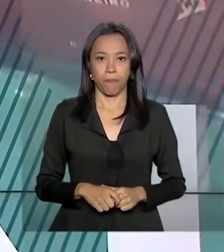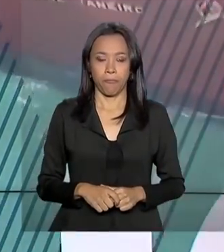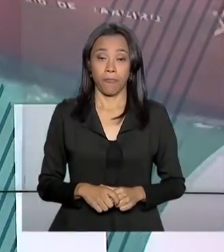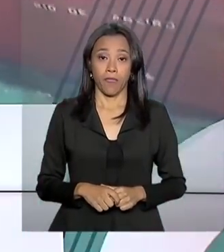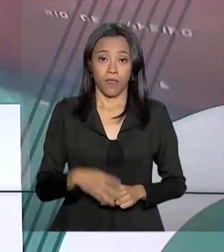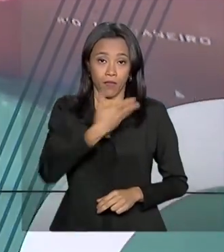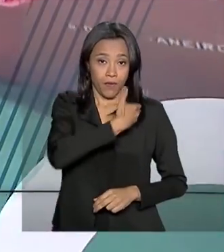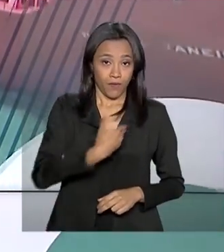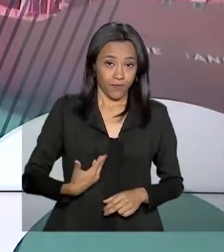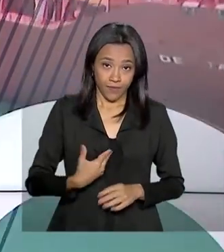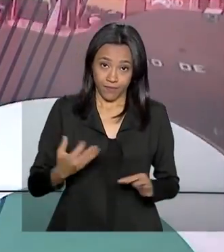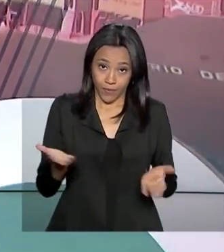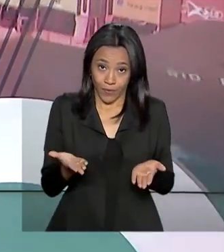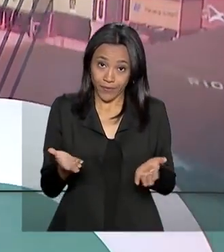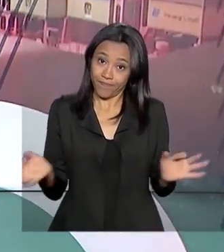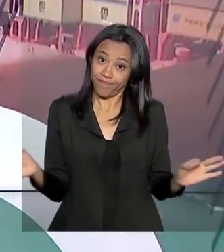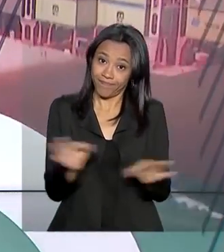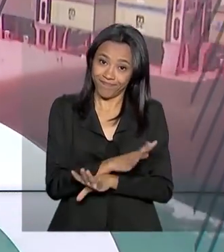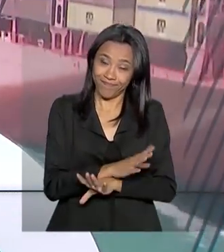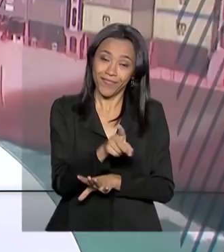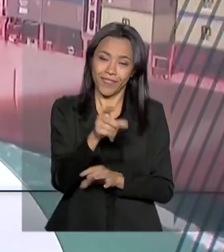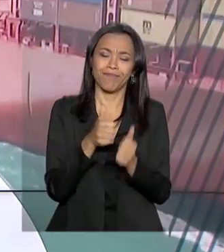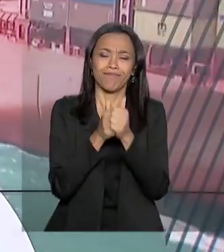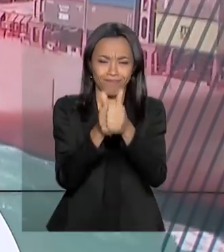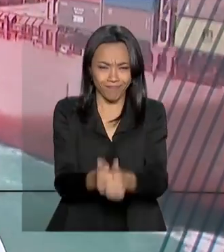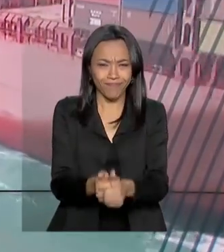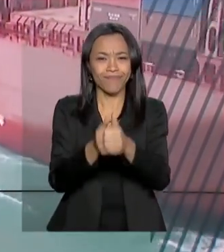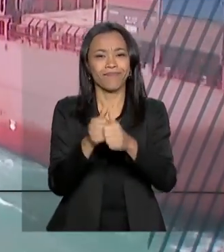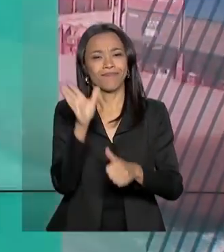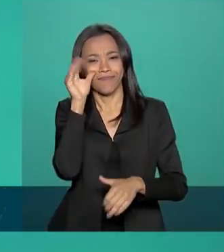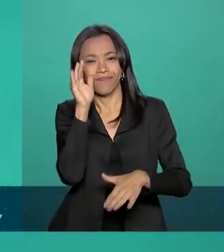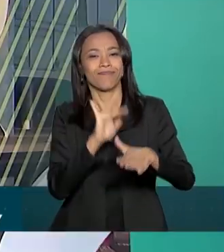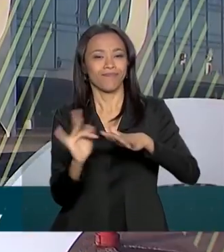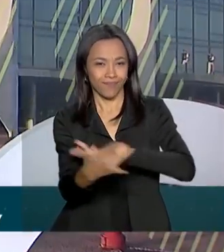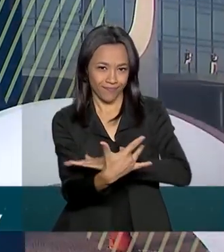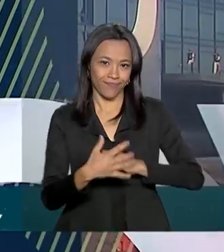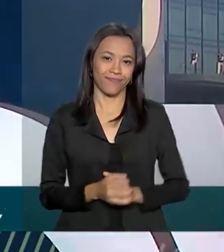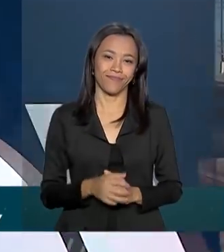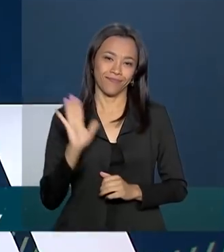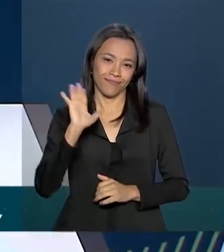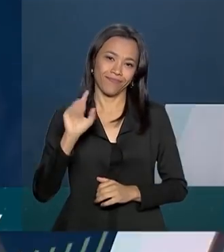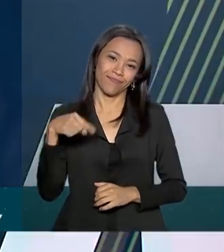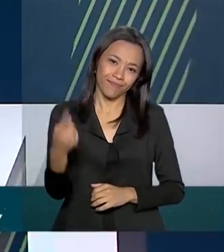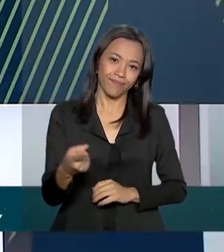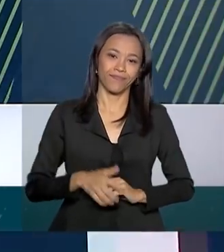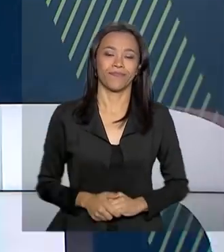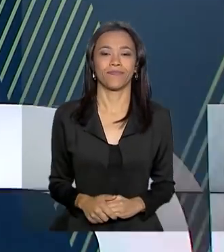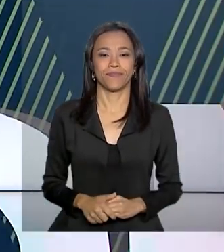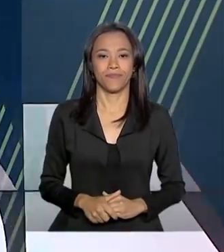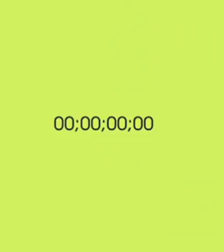E o governo agora fica por aqui. Acompanhe a gente também pelas nossas redes sociais. Até a próxima!